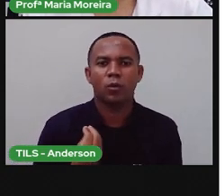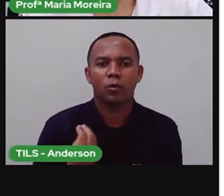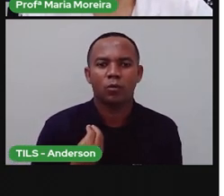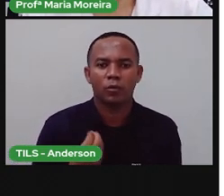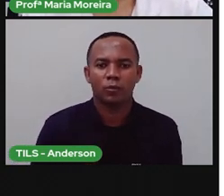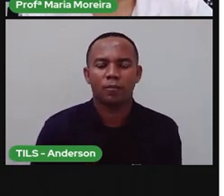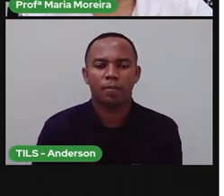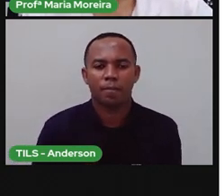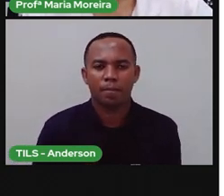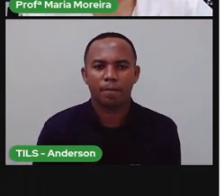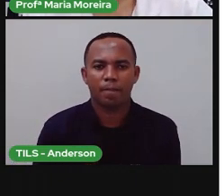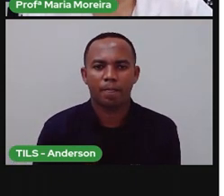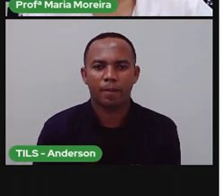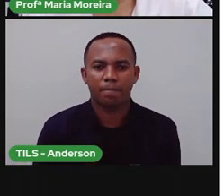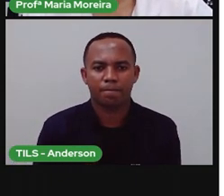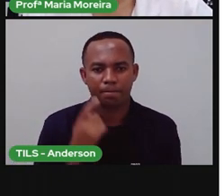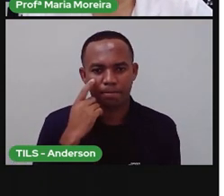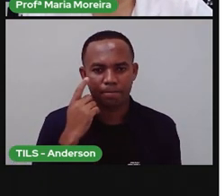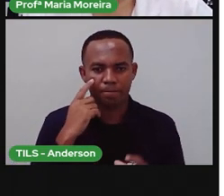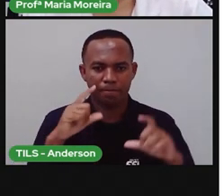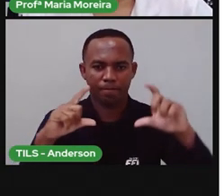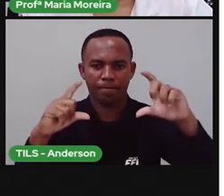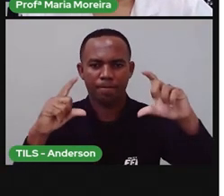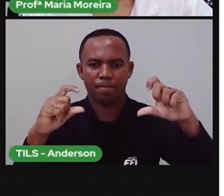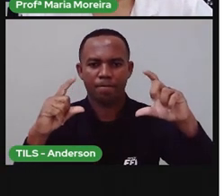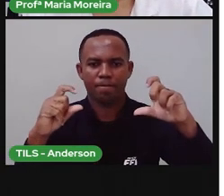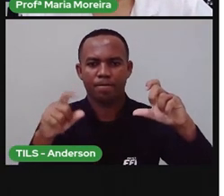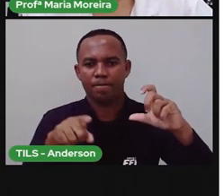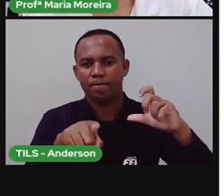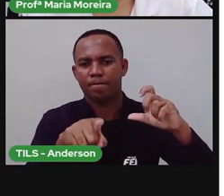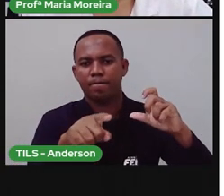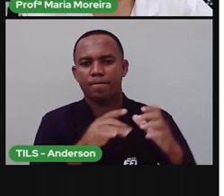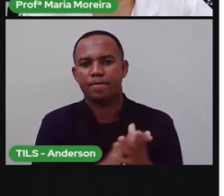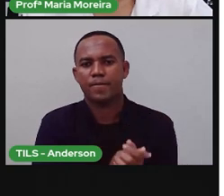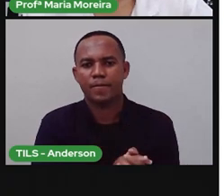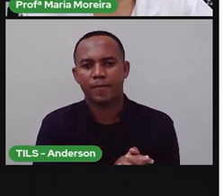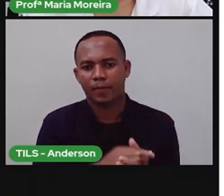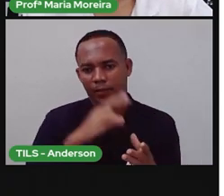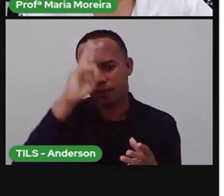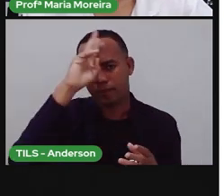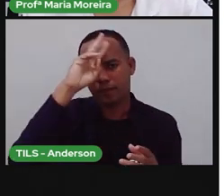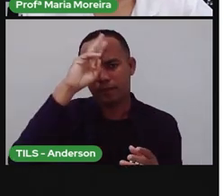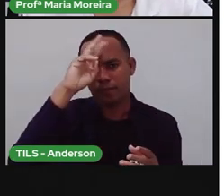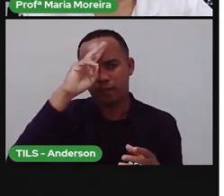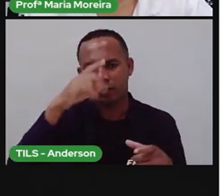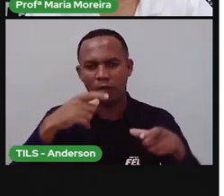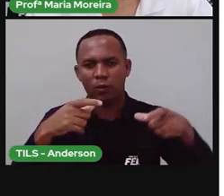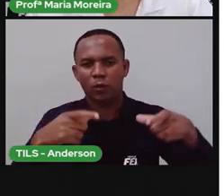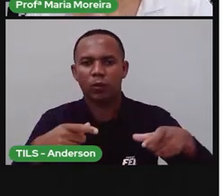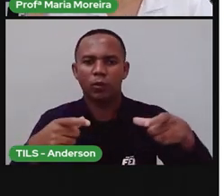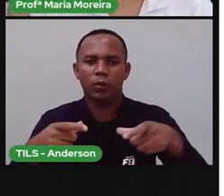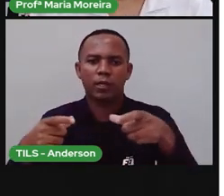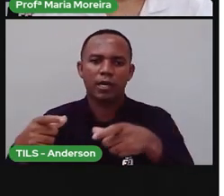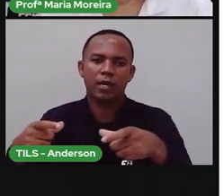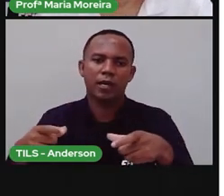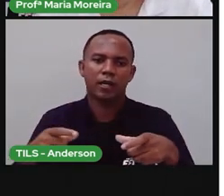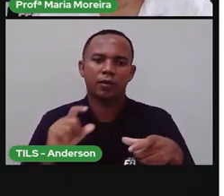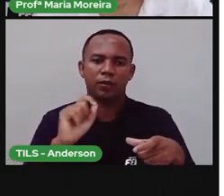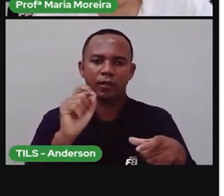Vamos lá. Ah, sim, aqui eu trouxe uma imagem, na verdade, que lembra bem o local que a maioria das